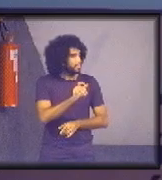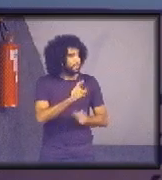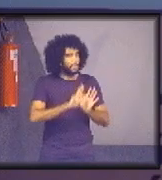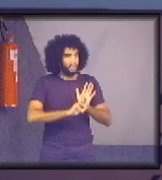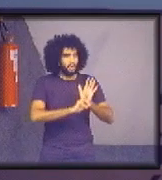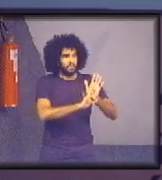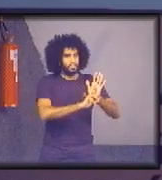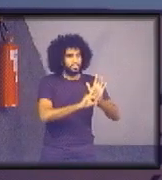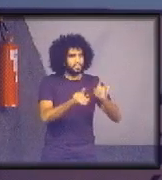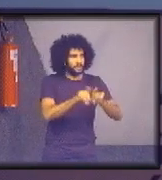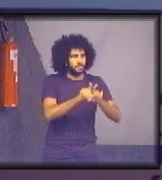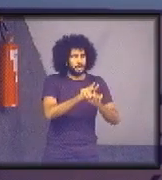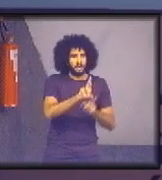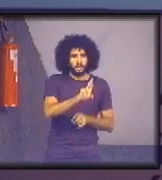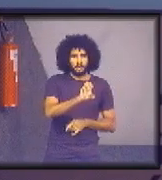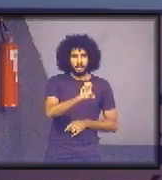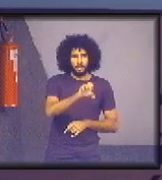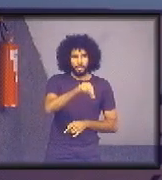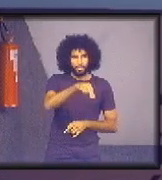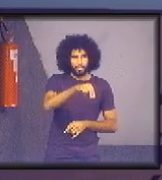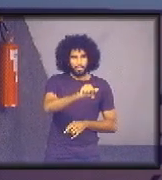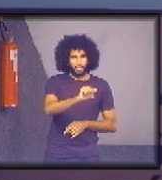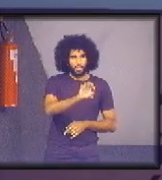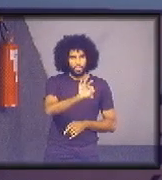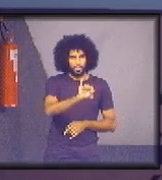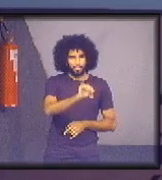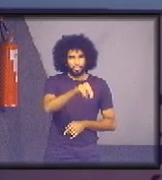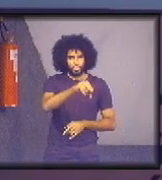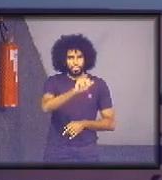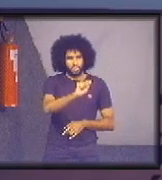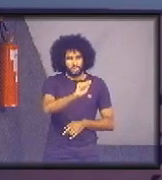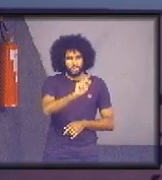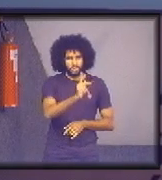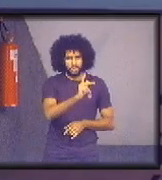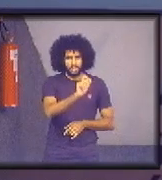da Renatinha, do Tribunal do Espírito Santo.